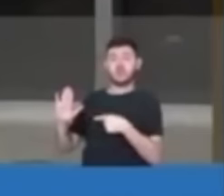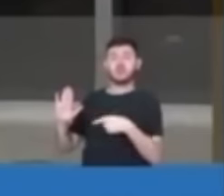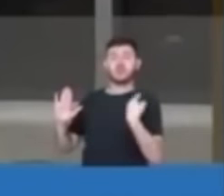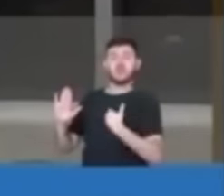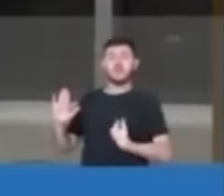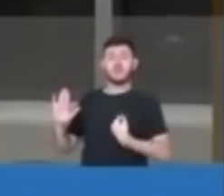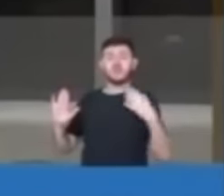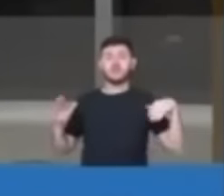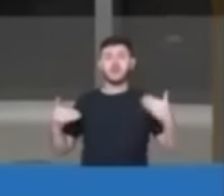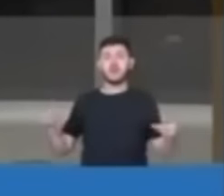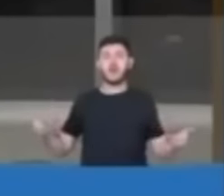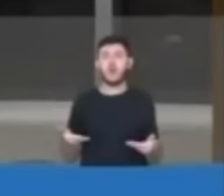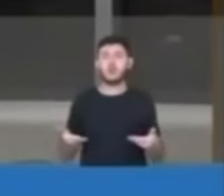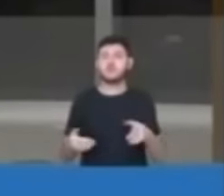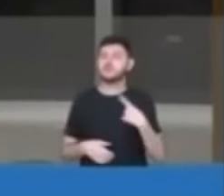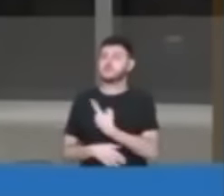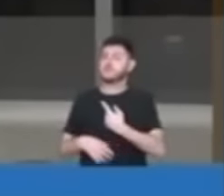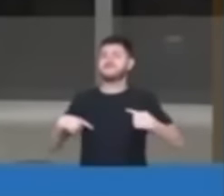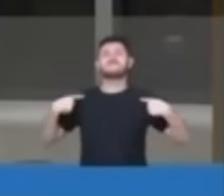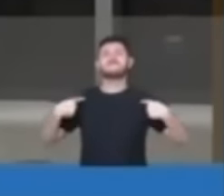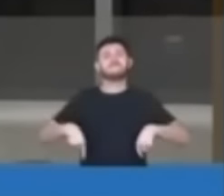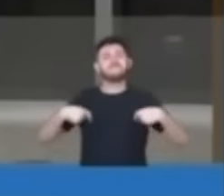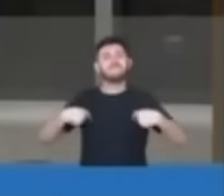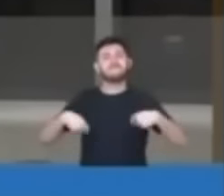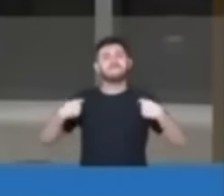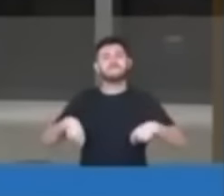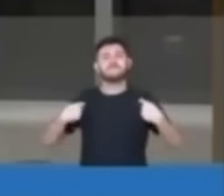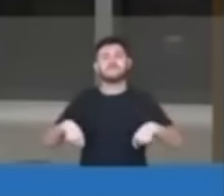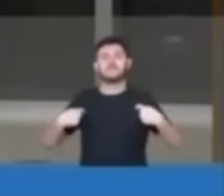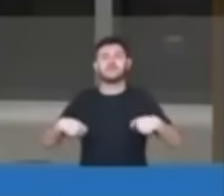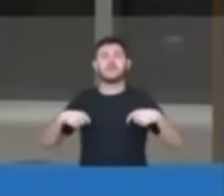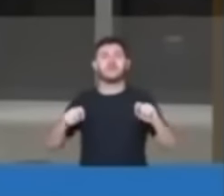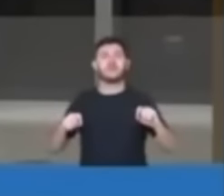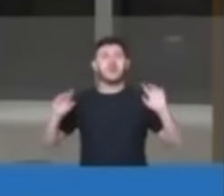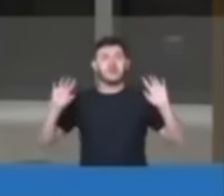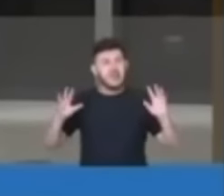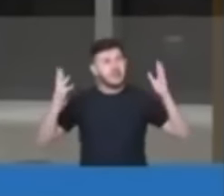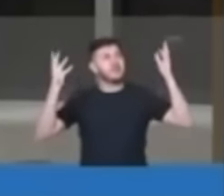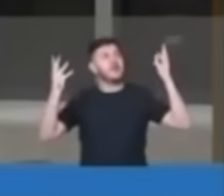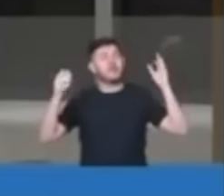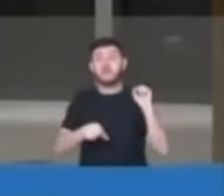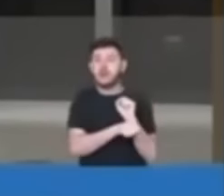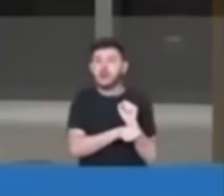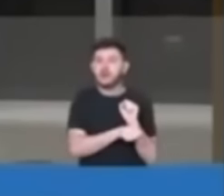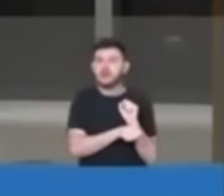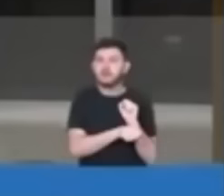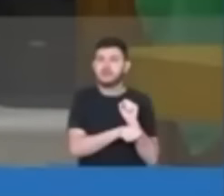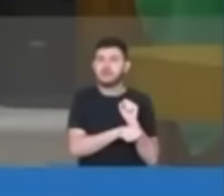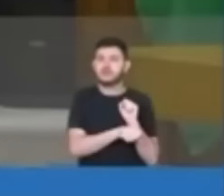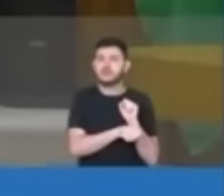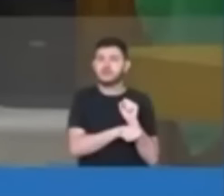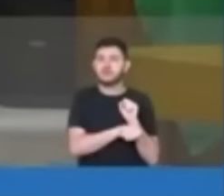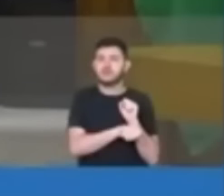vivencia. Então nós precisamos parar de fazer apenas a celebração, uma celebração que inclusive